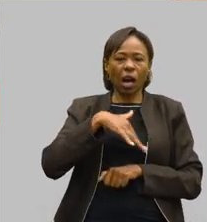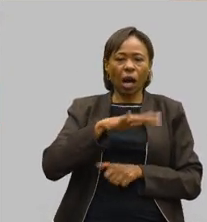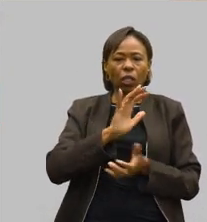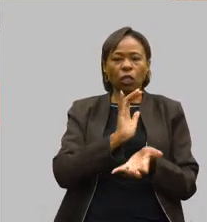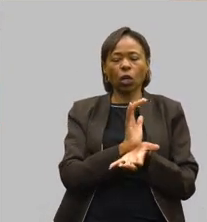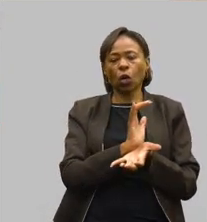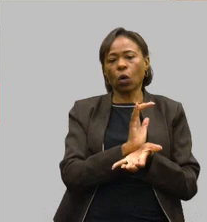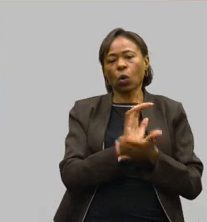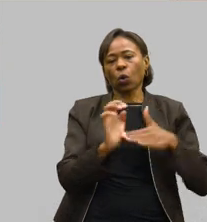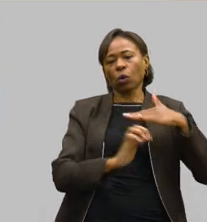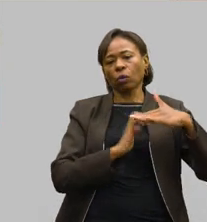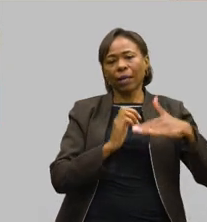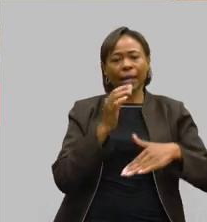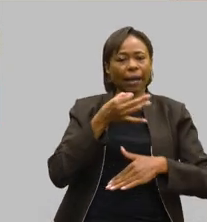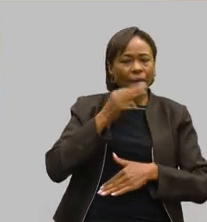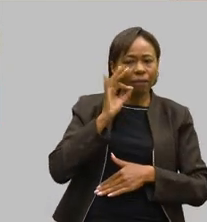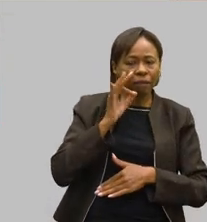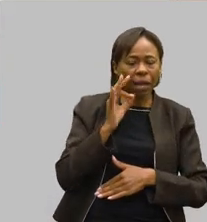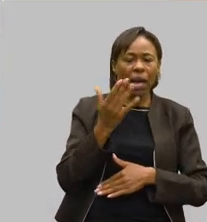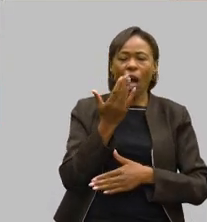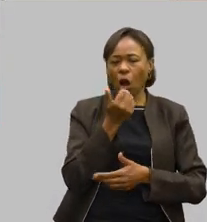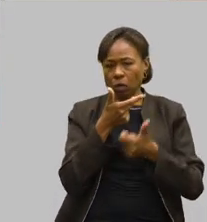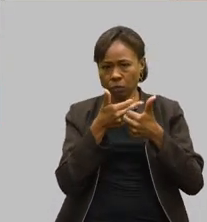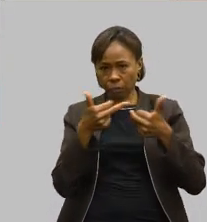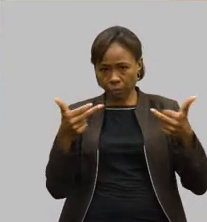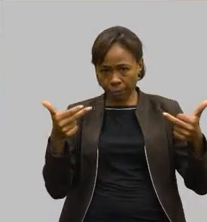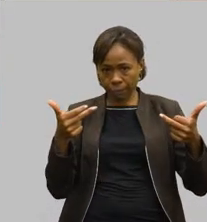alimentício. E,